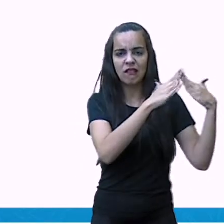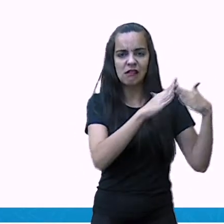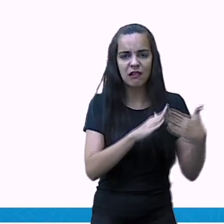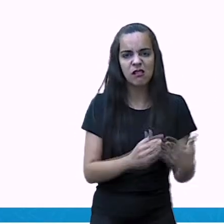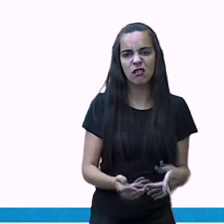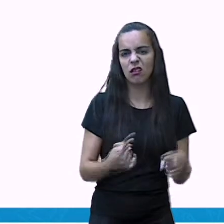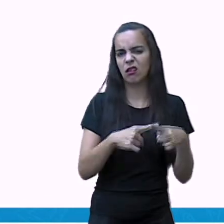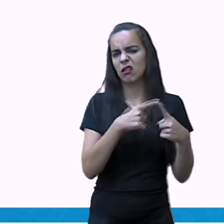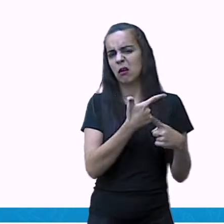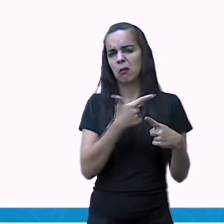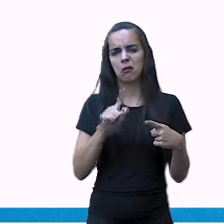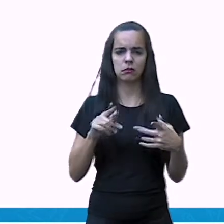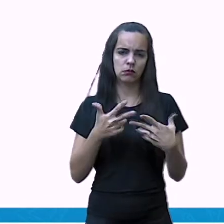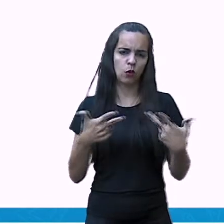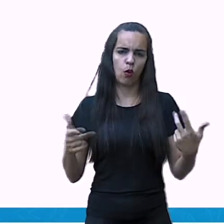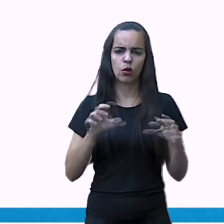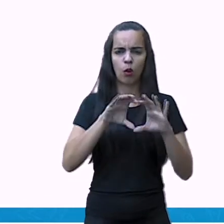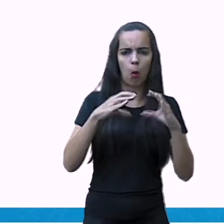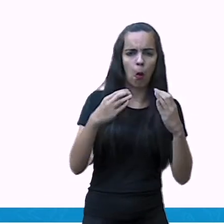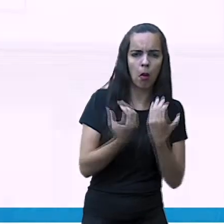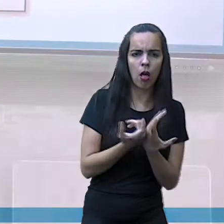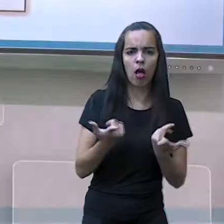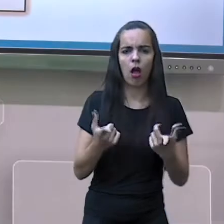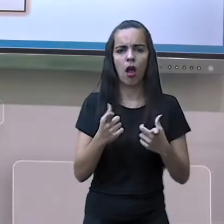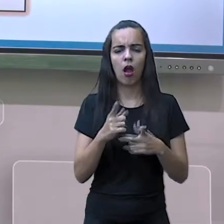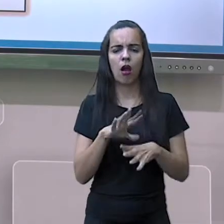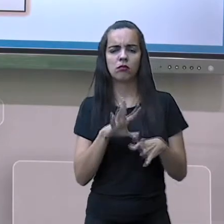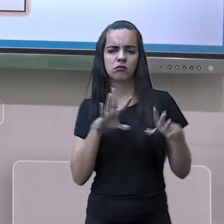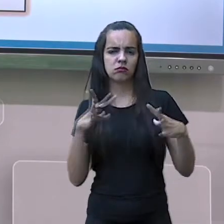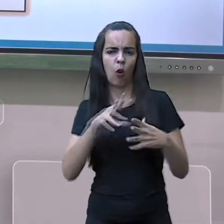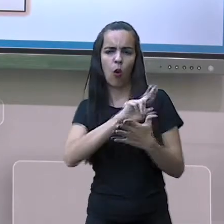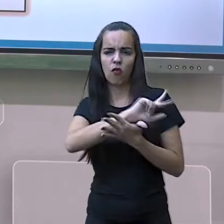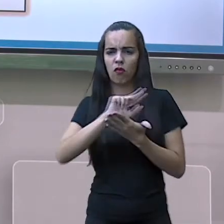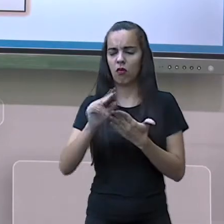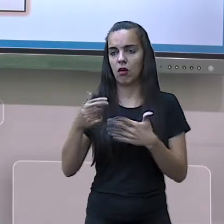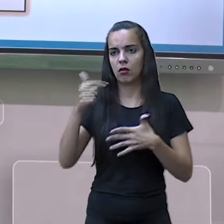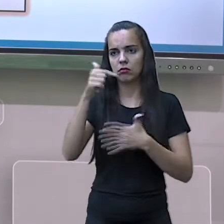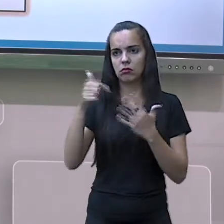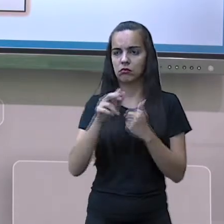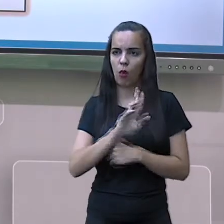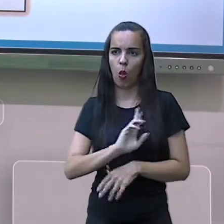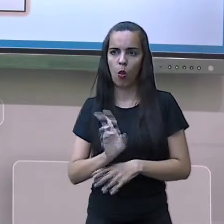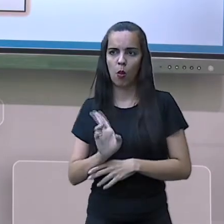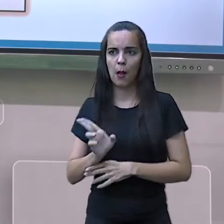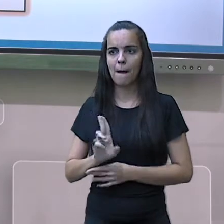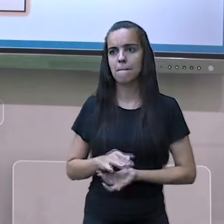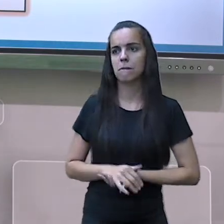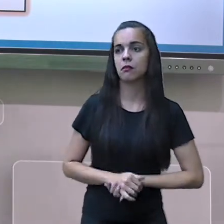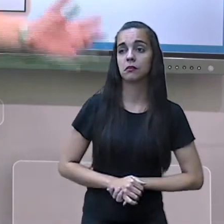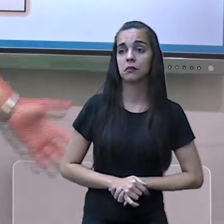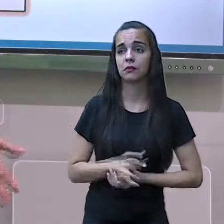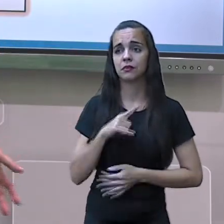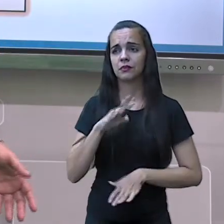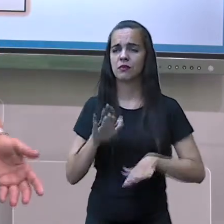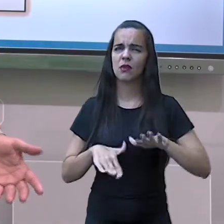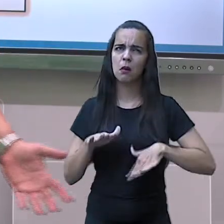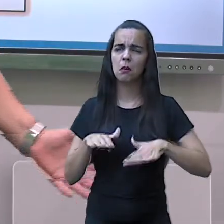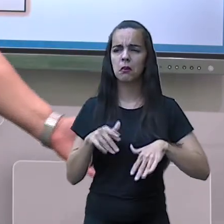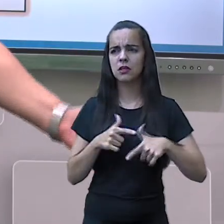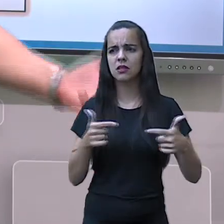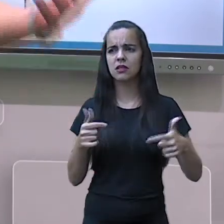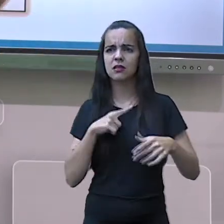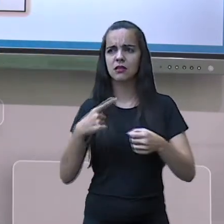e outros nomes. Está certo? Isso é o que? Muitas das vezes a cidade